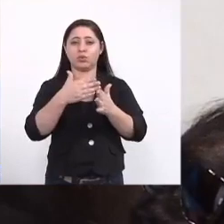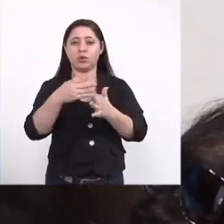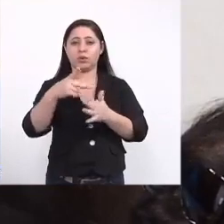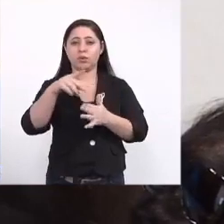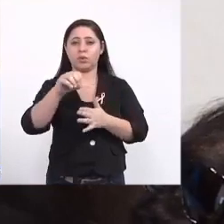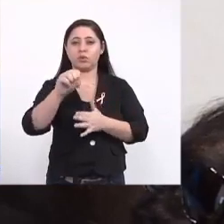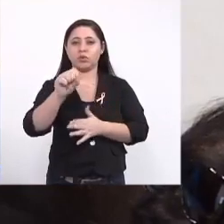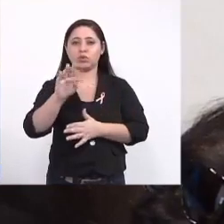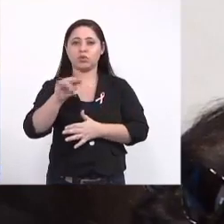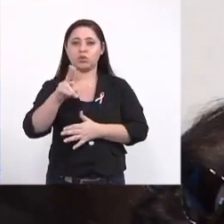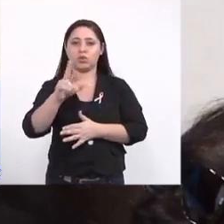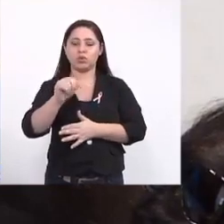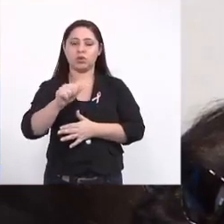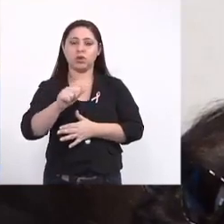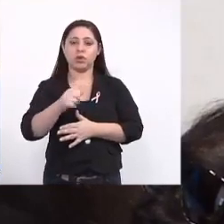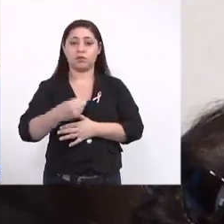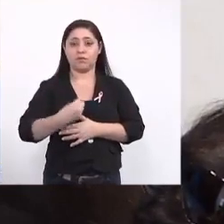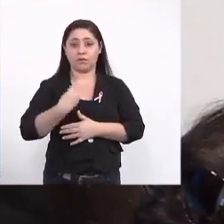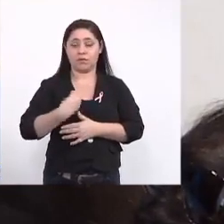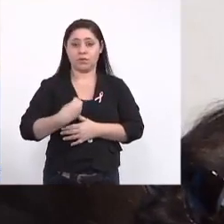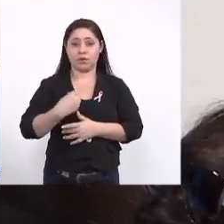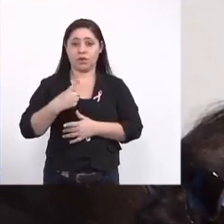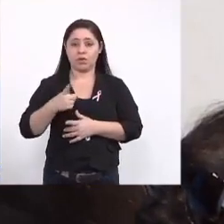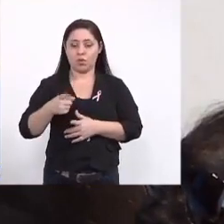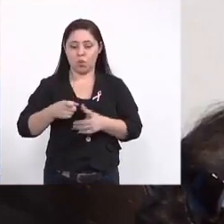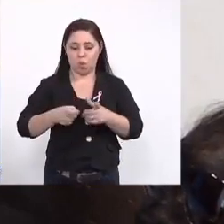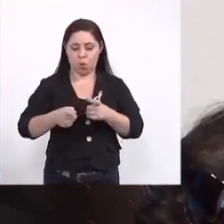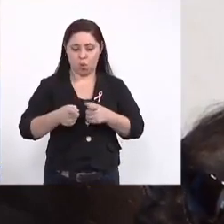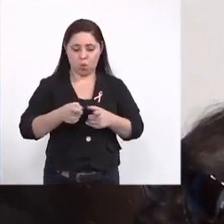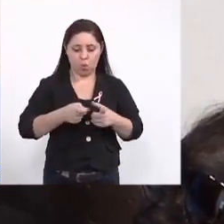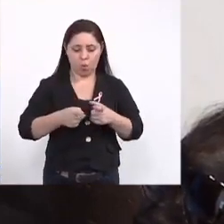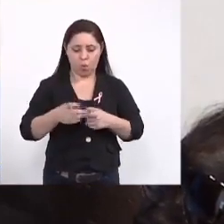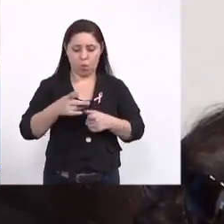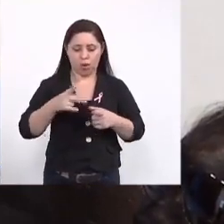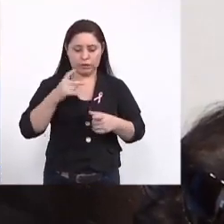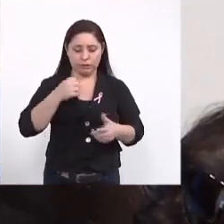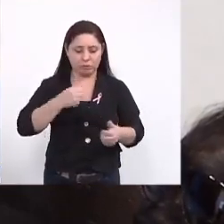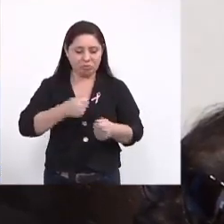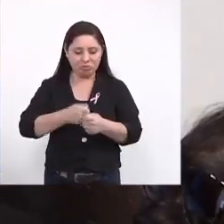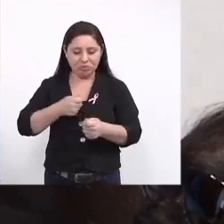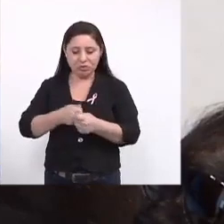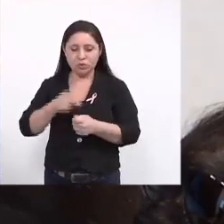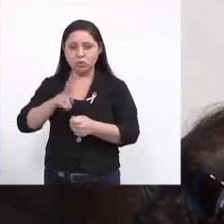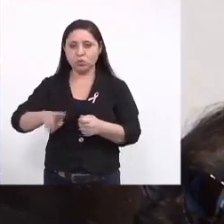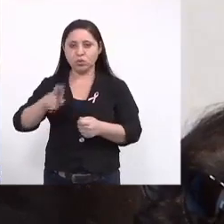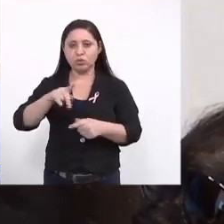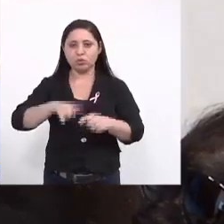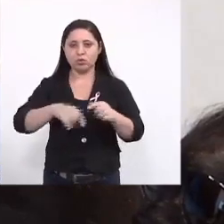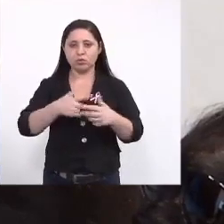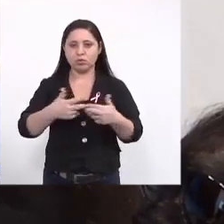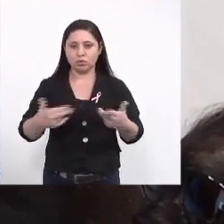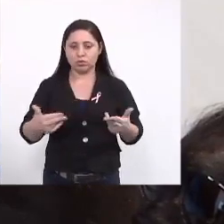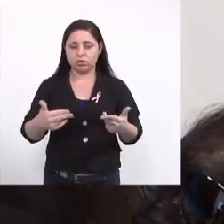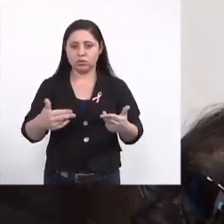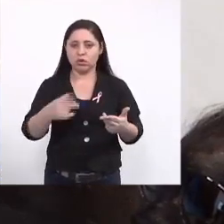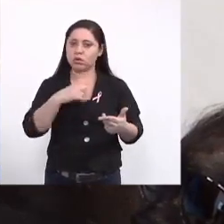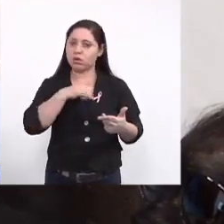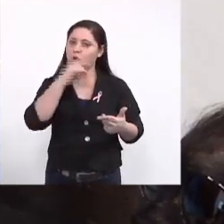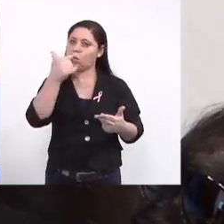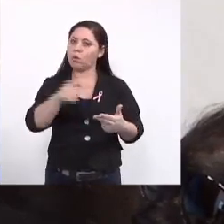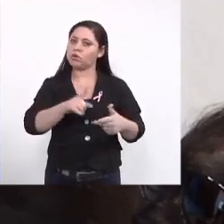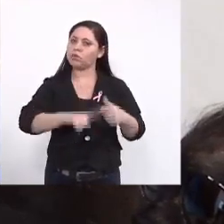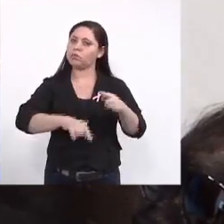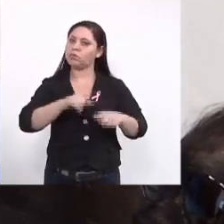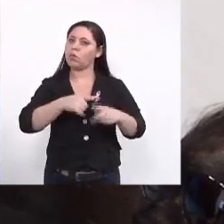desses sobreviventes dos tratamentos com esse produto nós temos outros